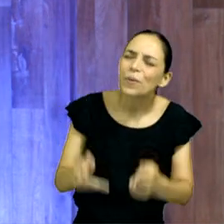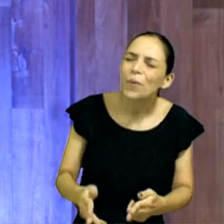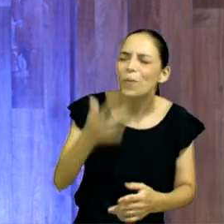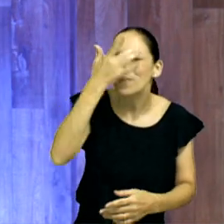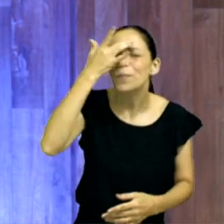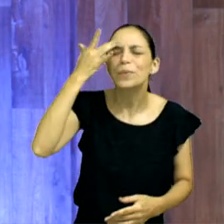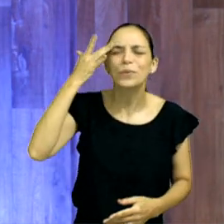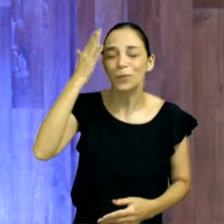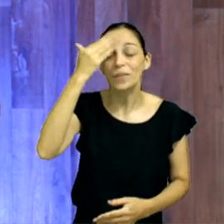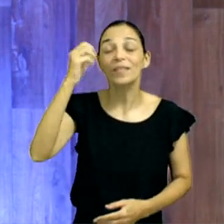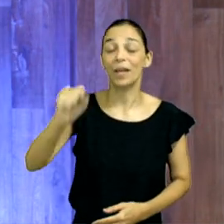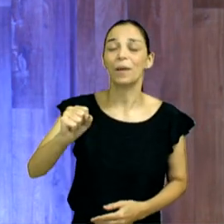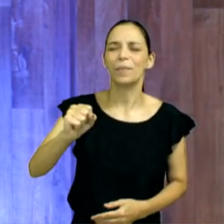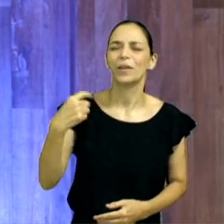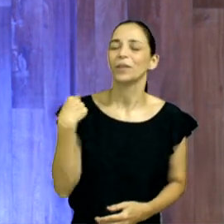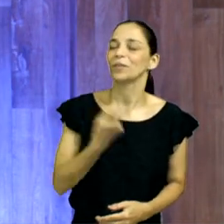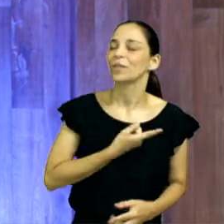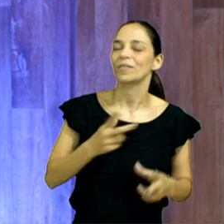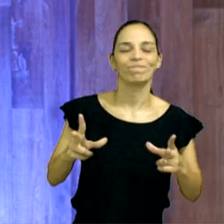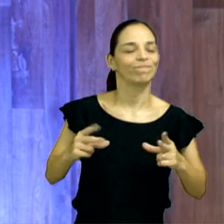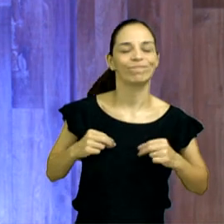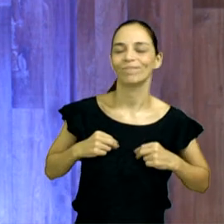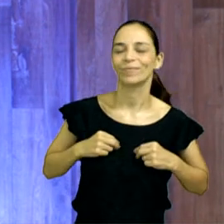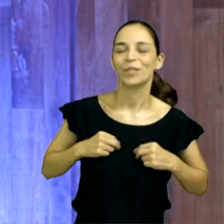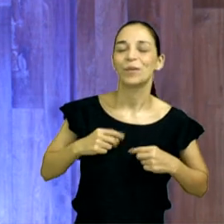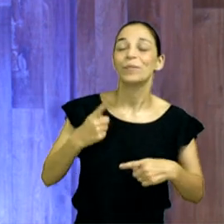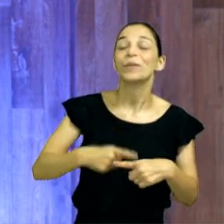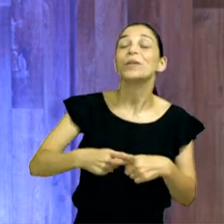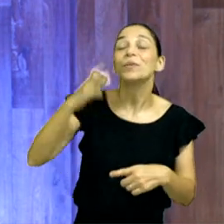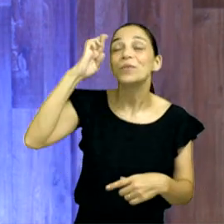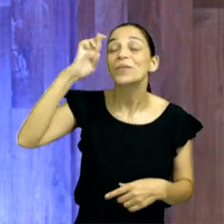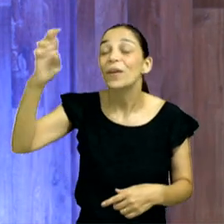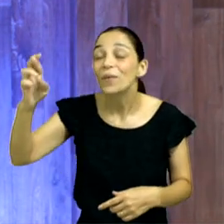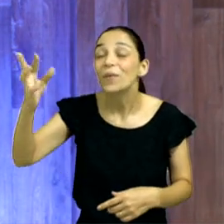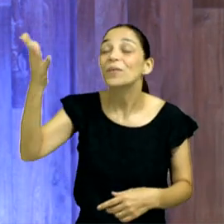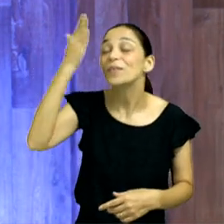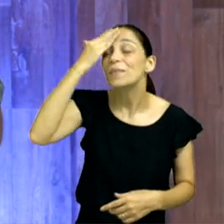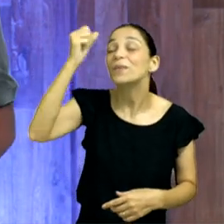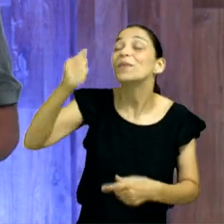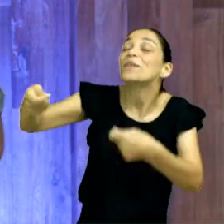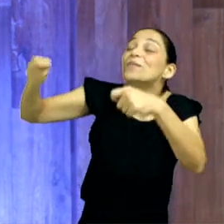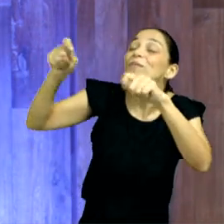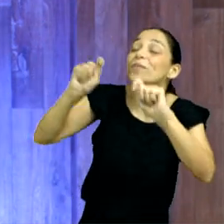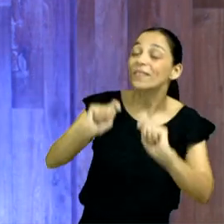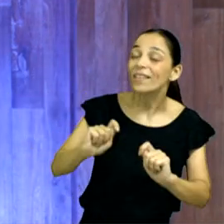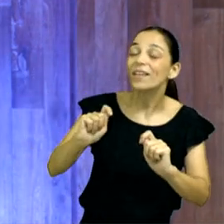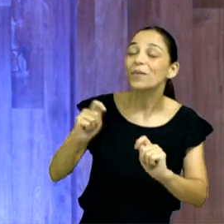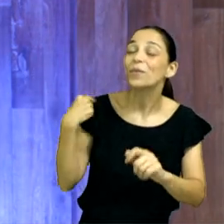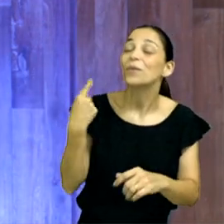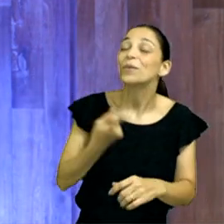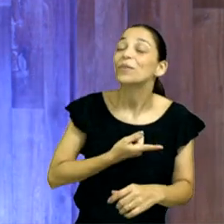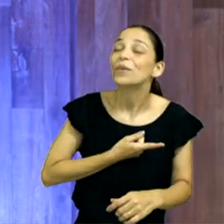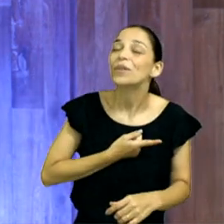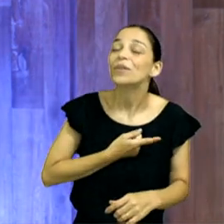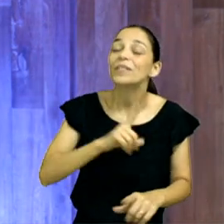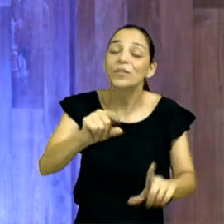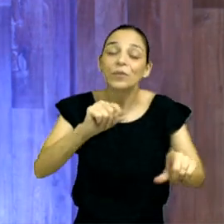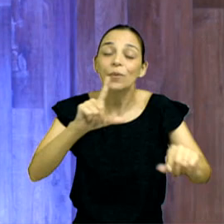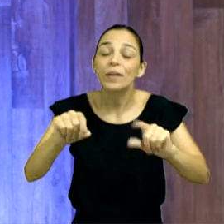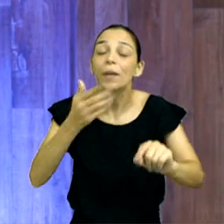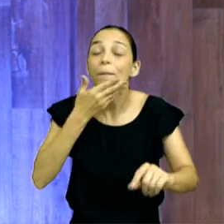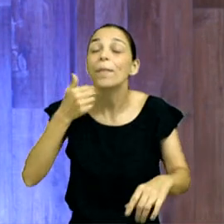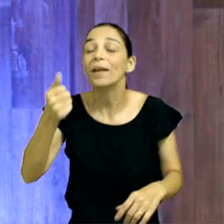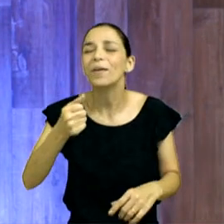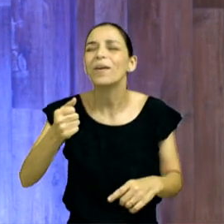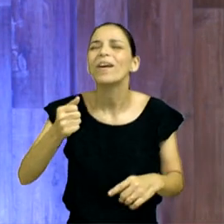por nosso mérito, porque o Senhor nos tem dado sabedoria. O Senhor tem nos dado condições de escolher o melhor. E, às vezes,